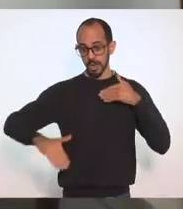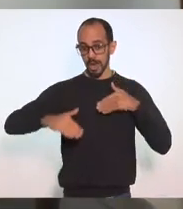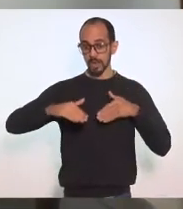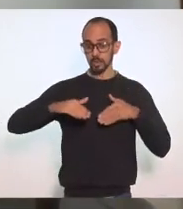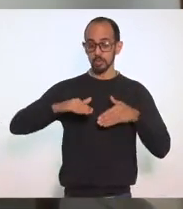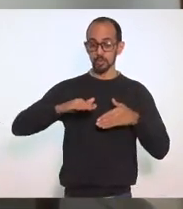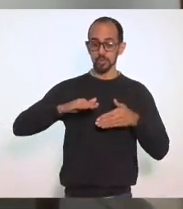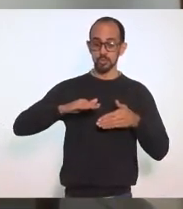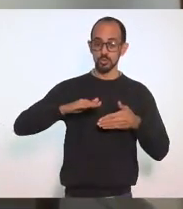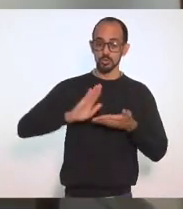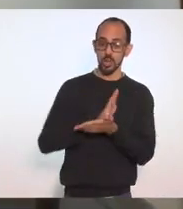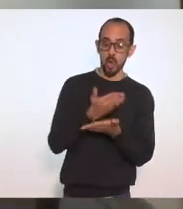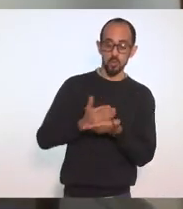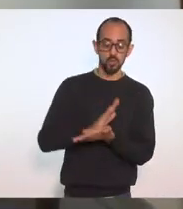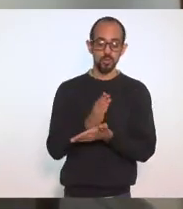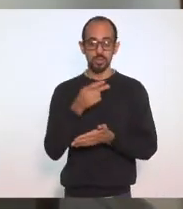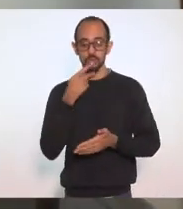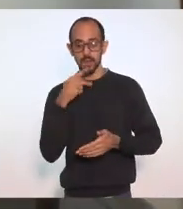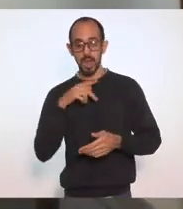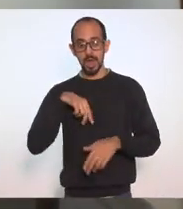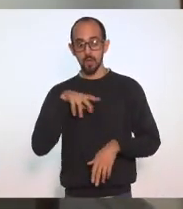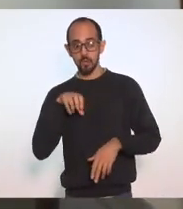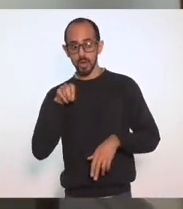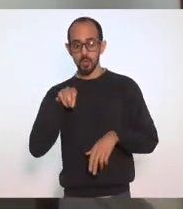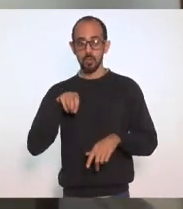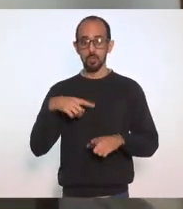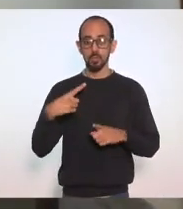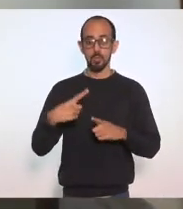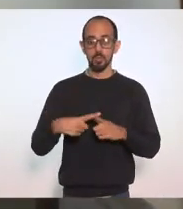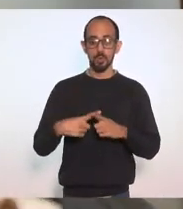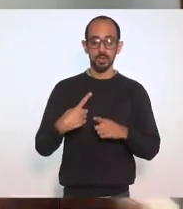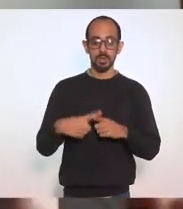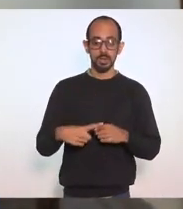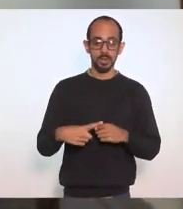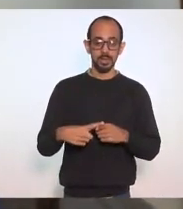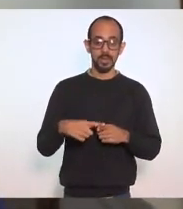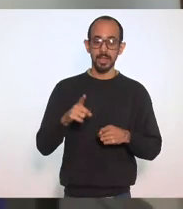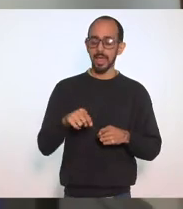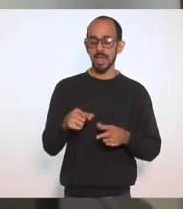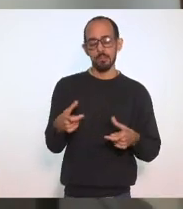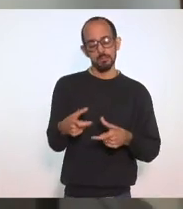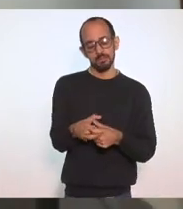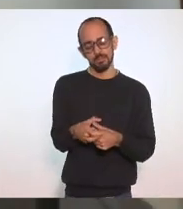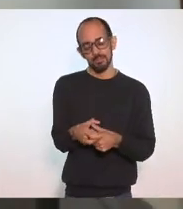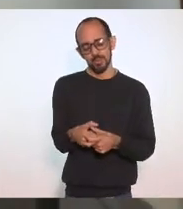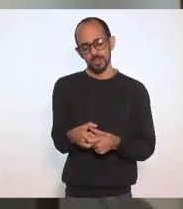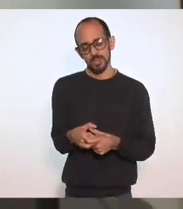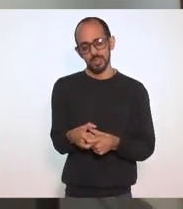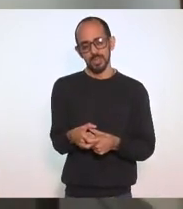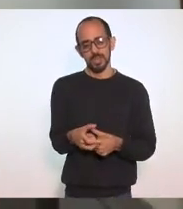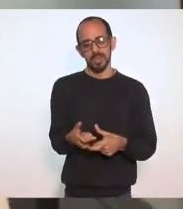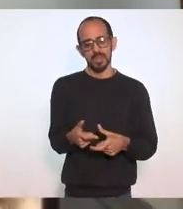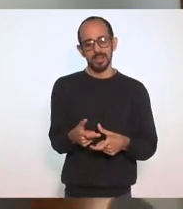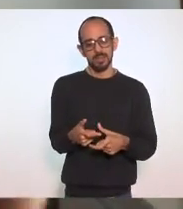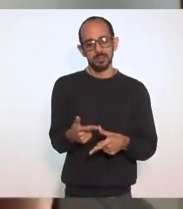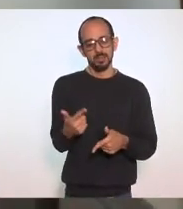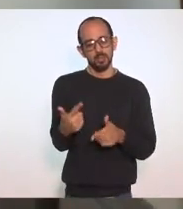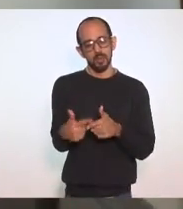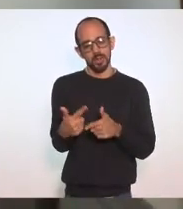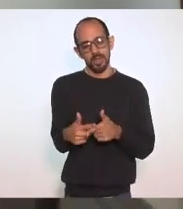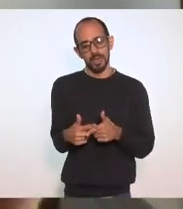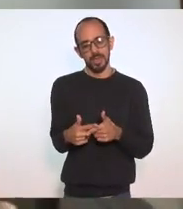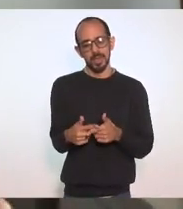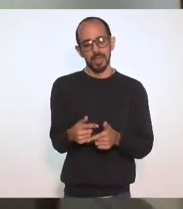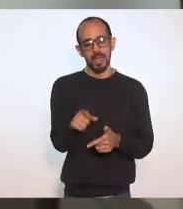Disseram não Ao projeto De forma Minoritária Porque Esses